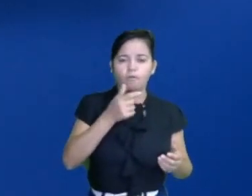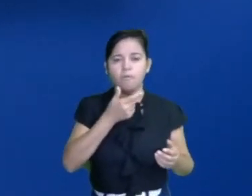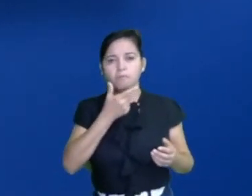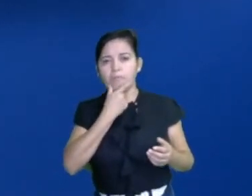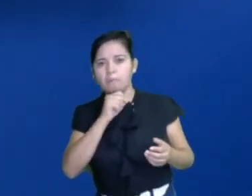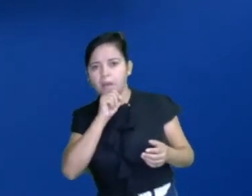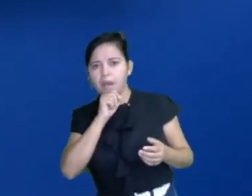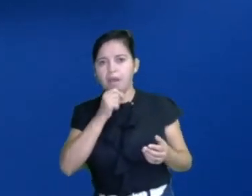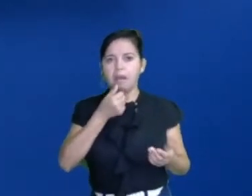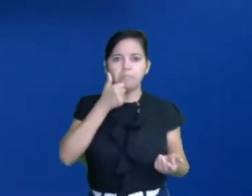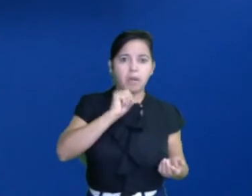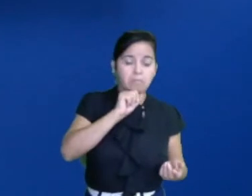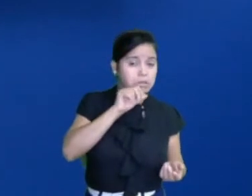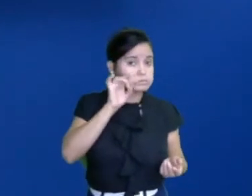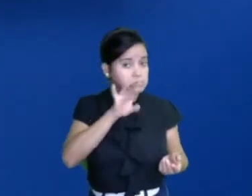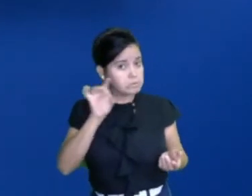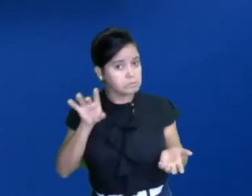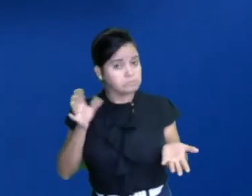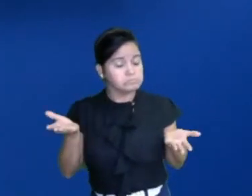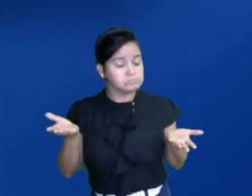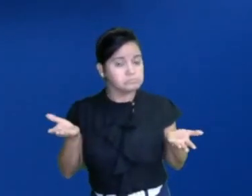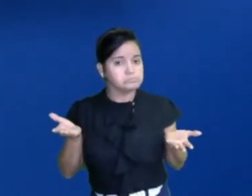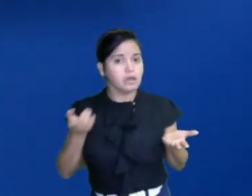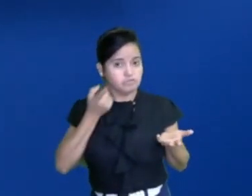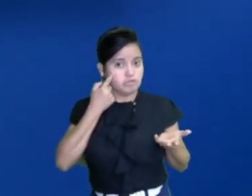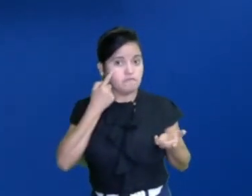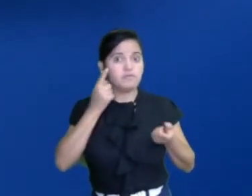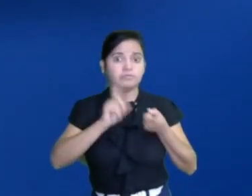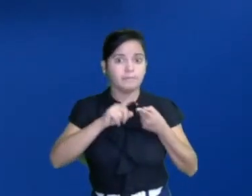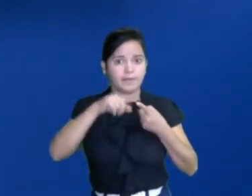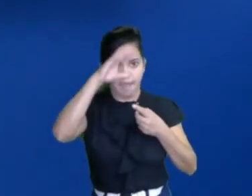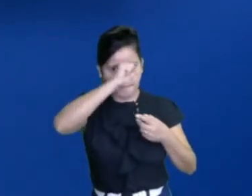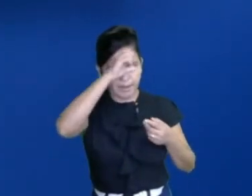ou só a mãe, ou duas pais, ou duas mães. A gente viu isso também.